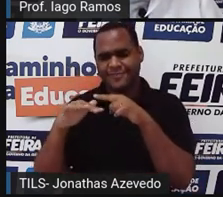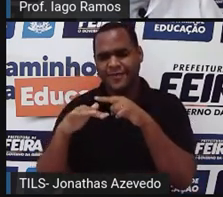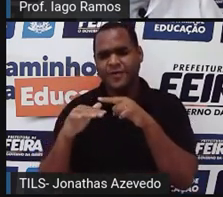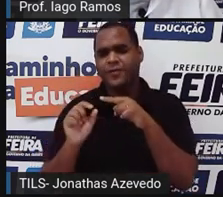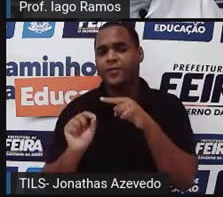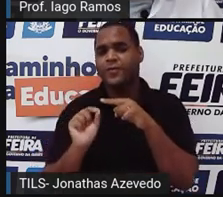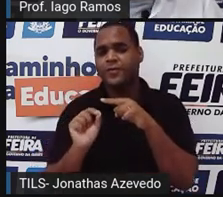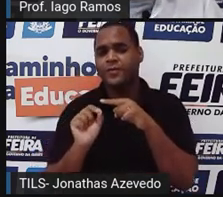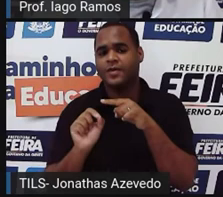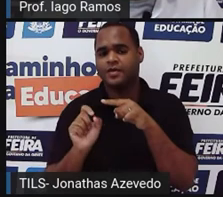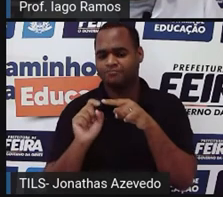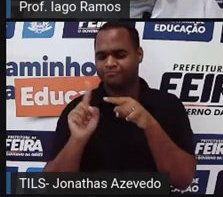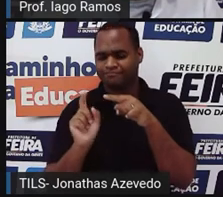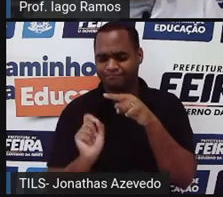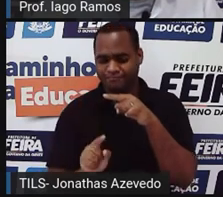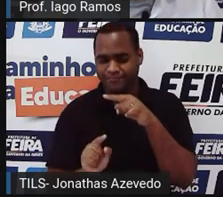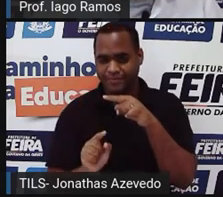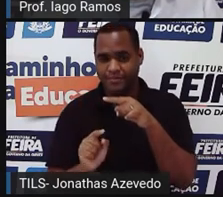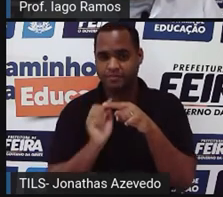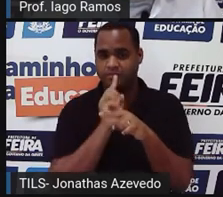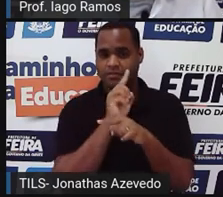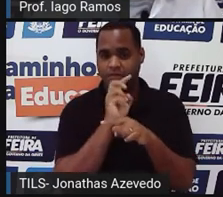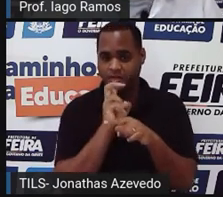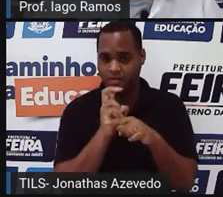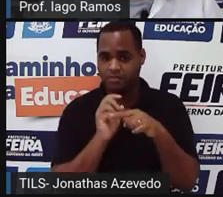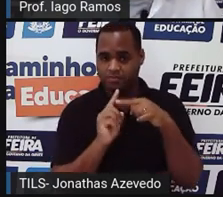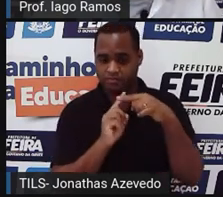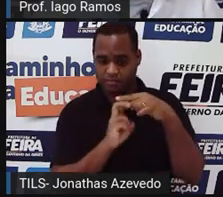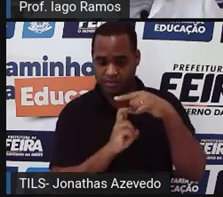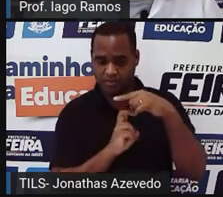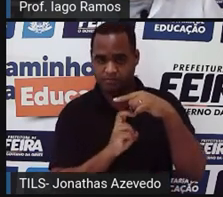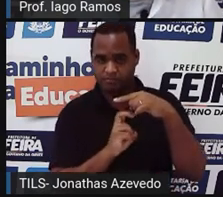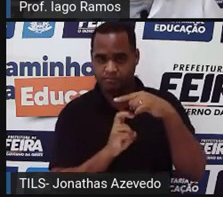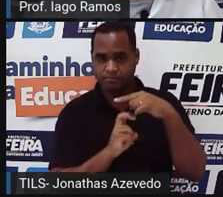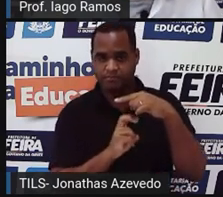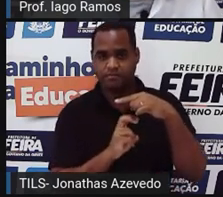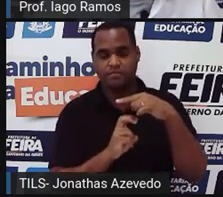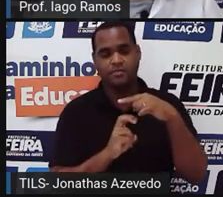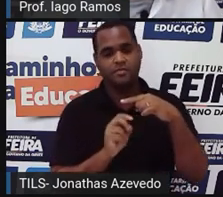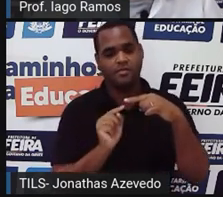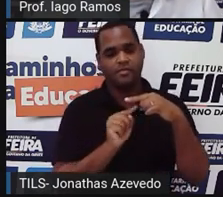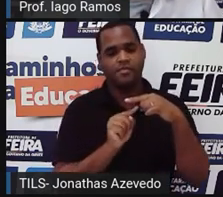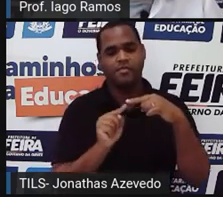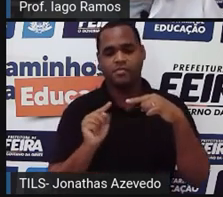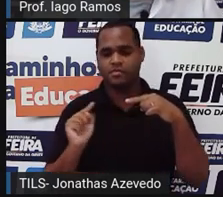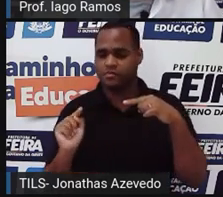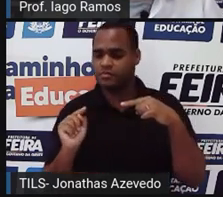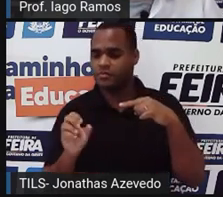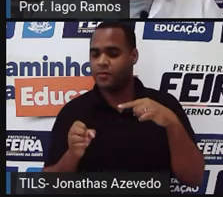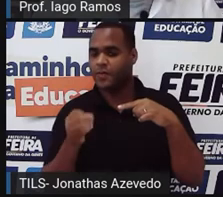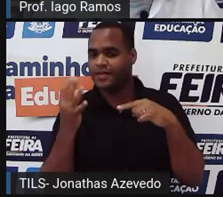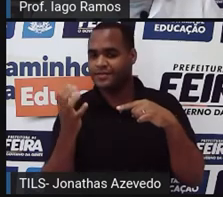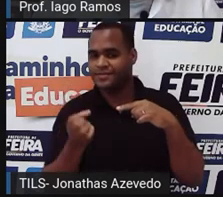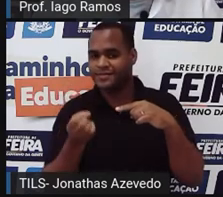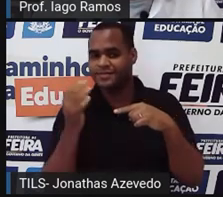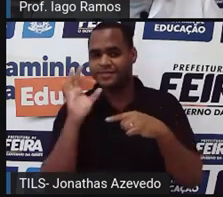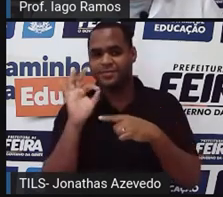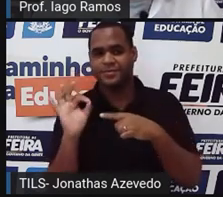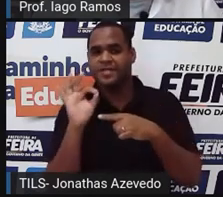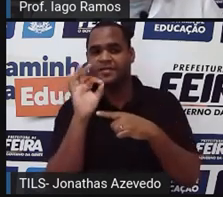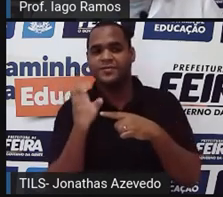porcentagem, ó? Então, 15 alunos, 15 alunos, vai valer quantos porcento,